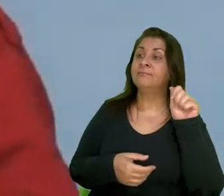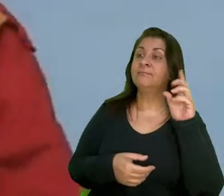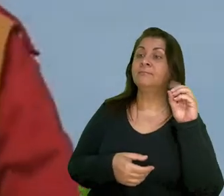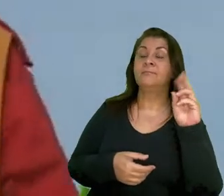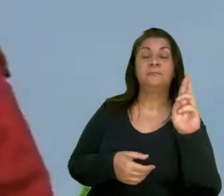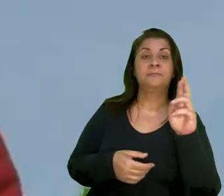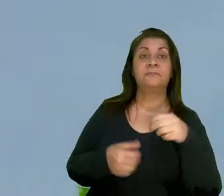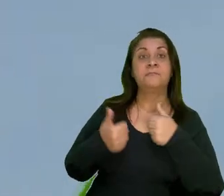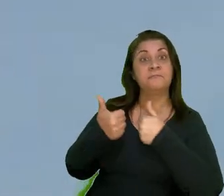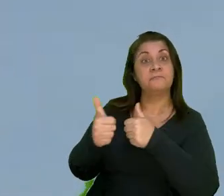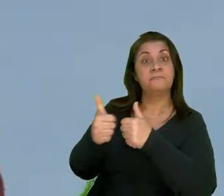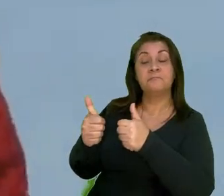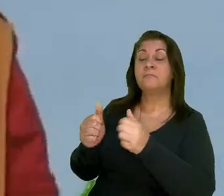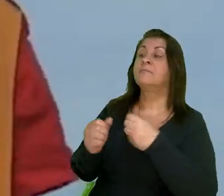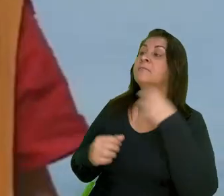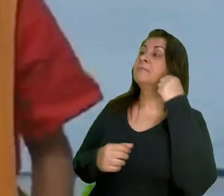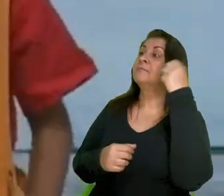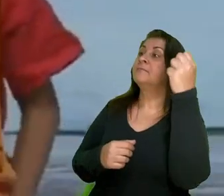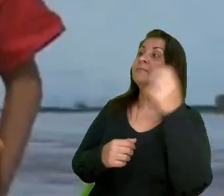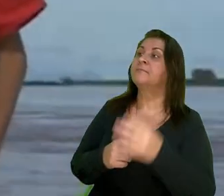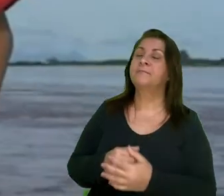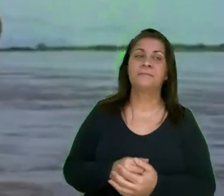Vou te acompanhar nessa viagem.